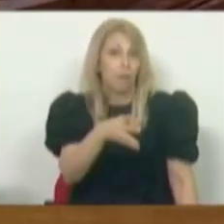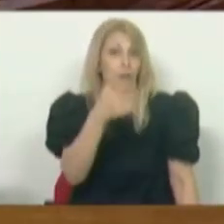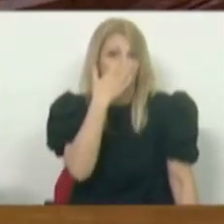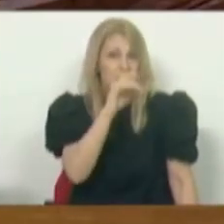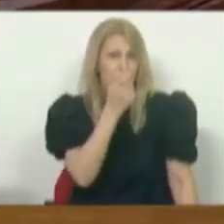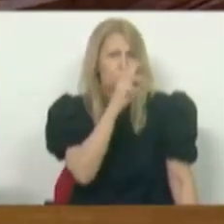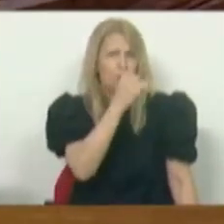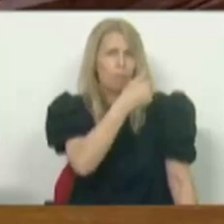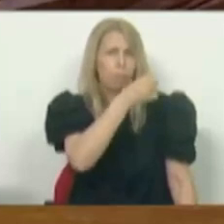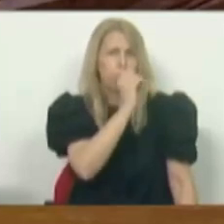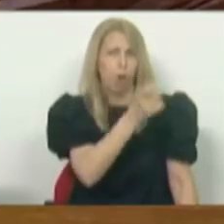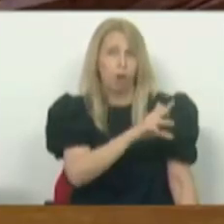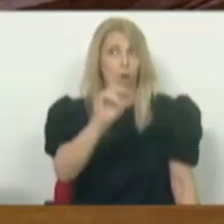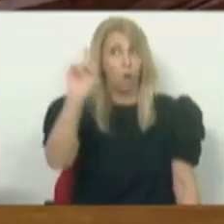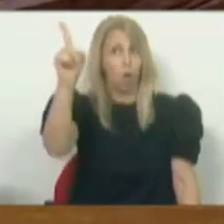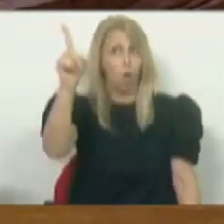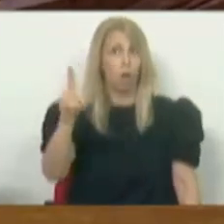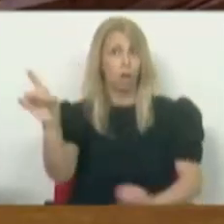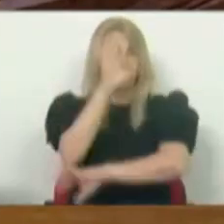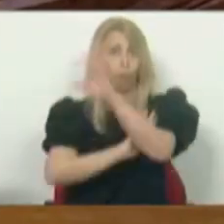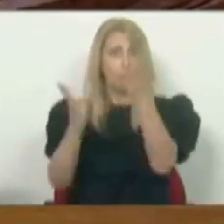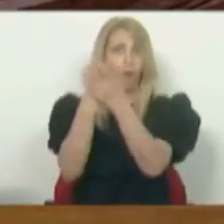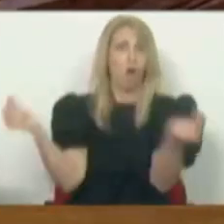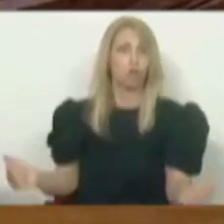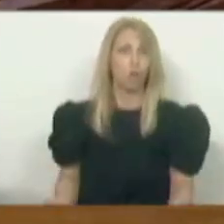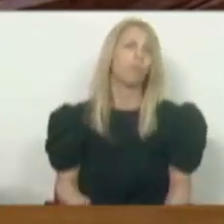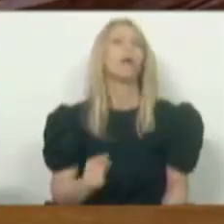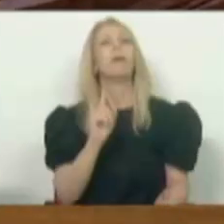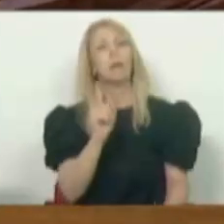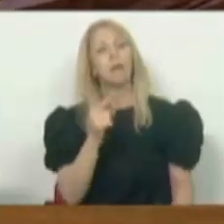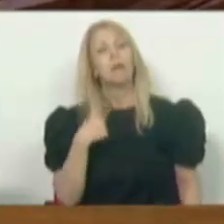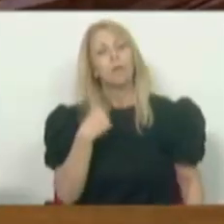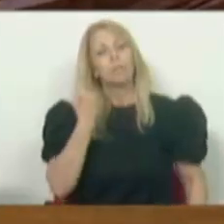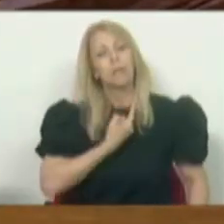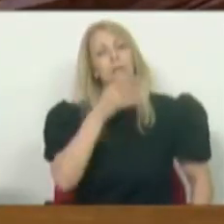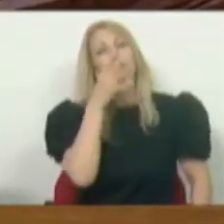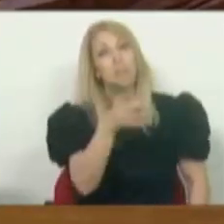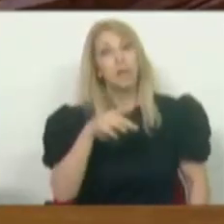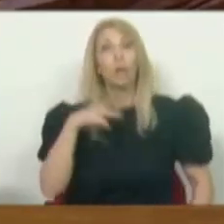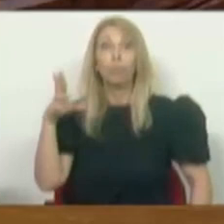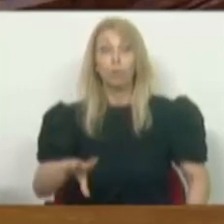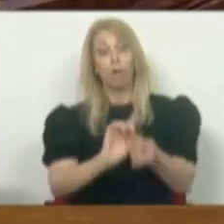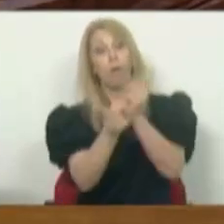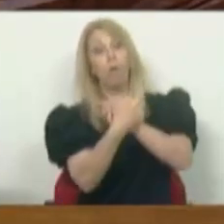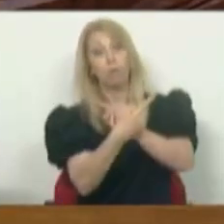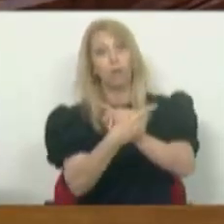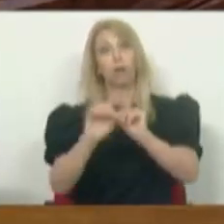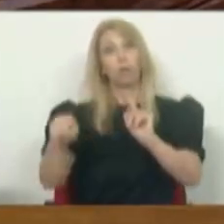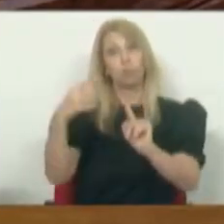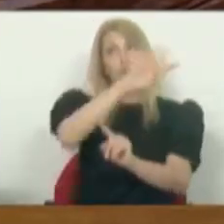devemos dizer que em Portugal, ao contrário de nos restantes estados da zona euro,